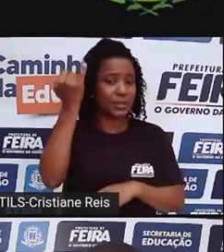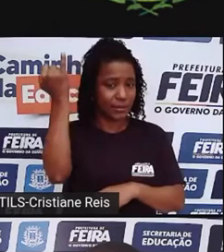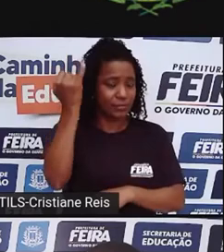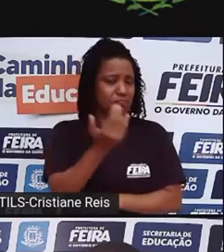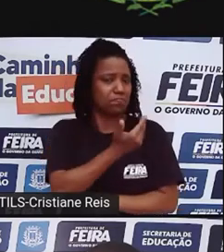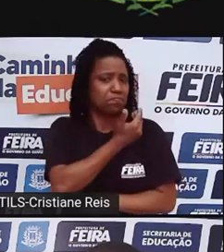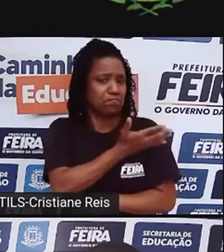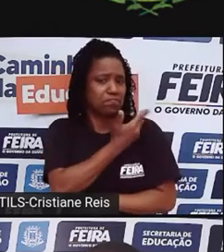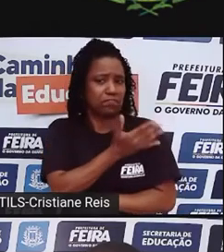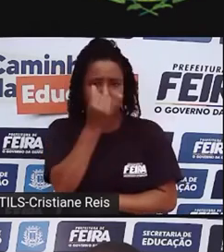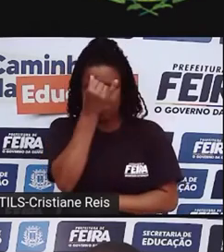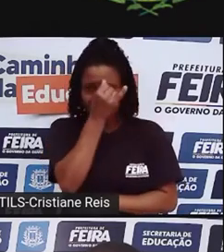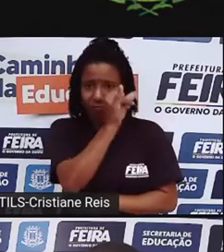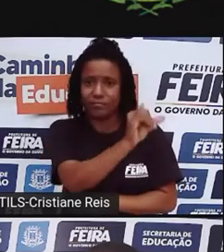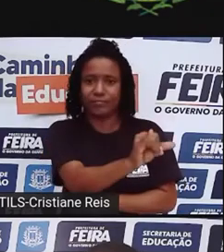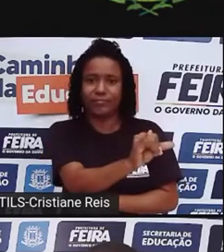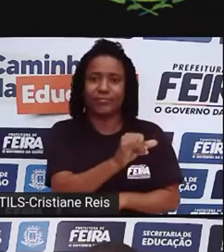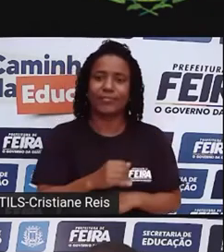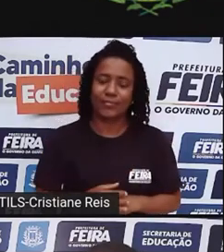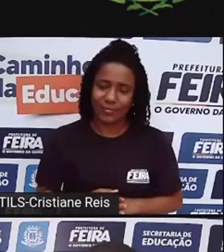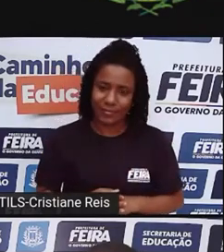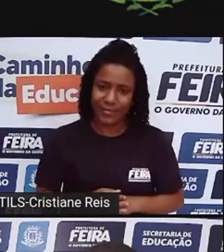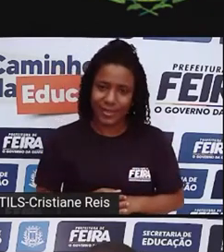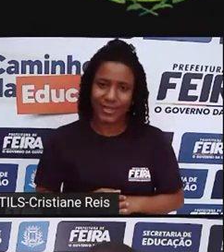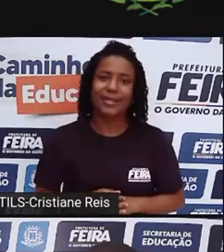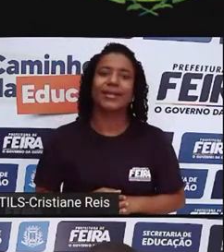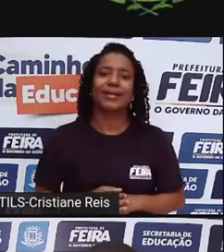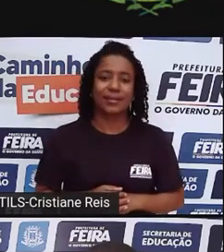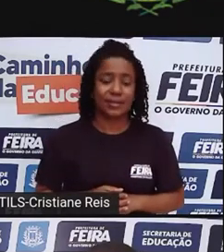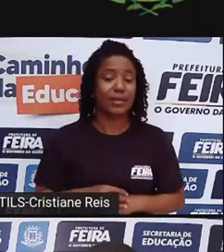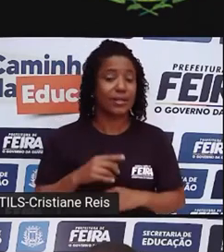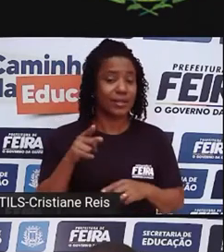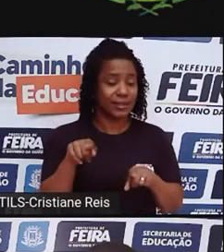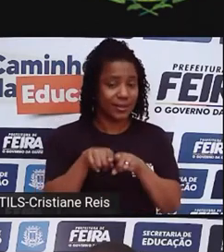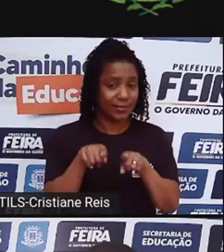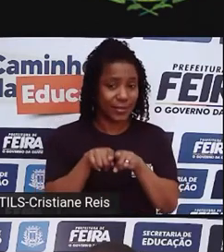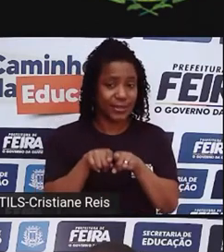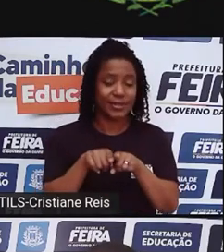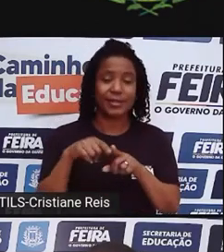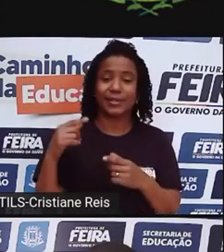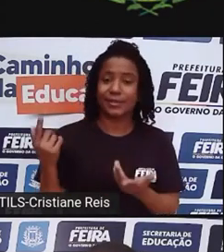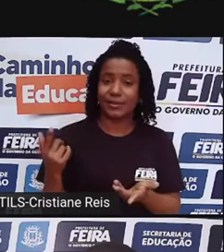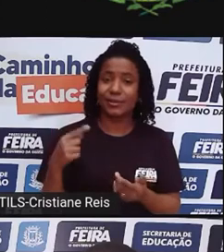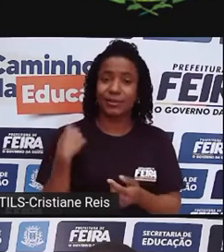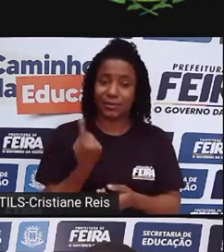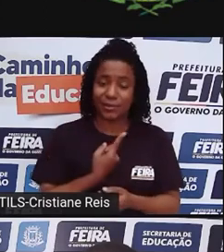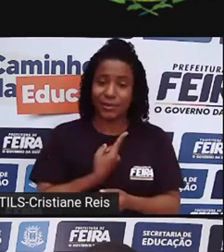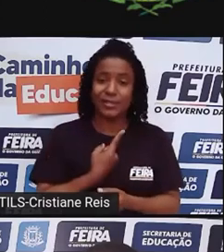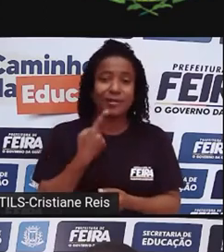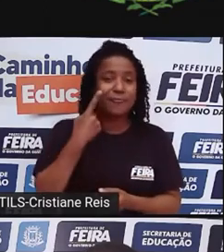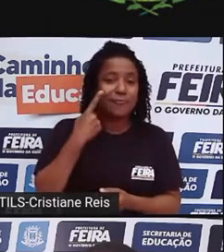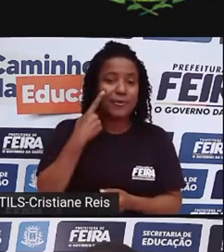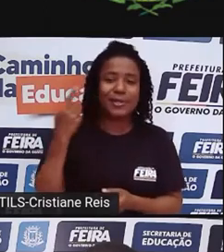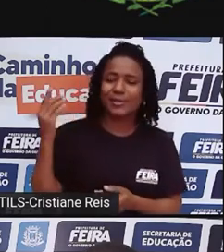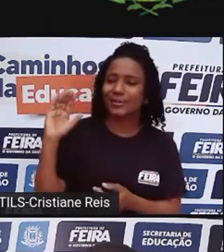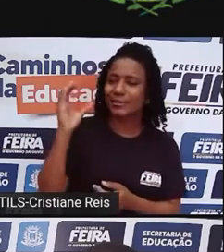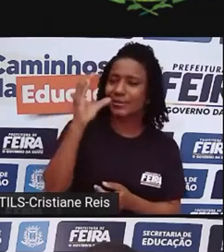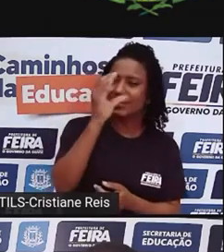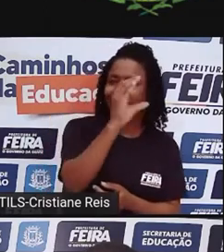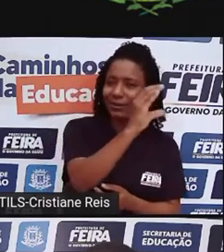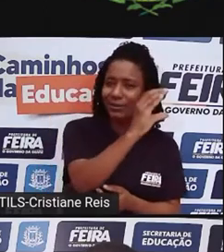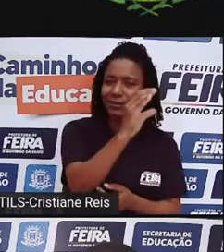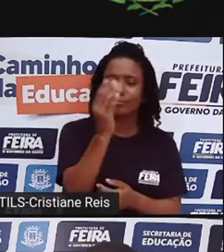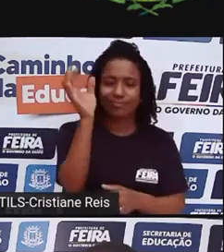decolonialidade é esse princípio, essa abordagem científica que convida a gente a olhar para esse cenário de